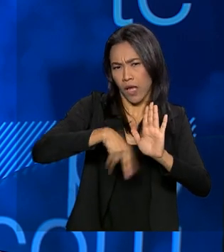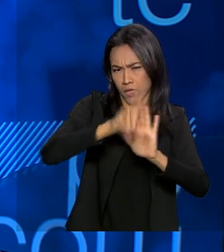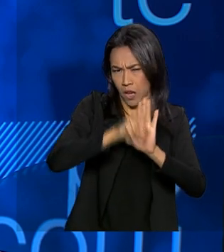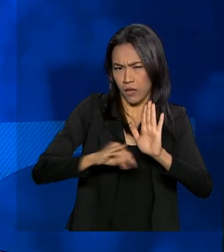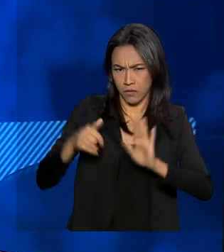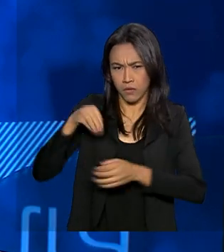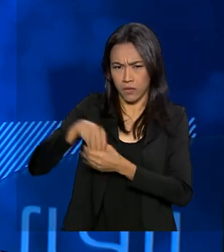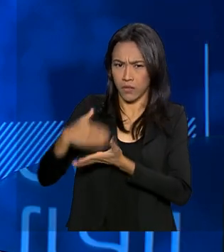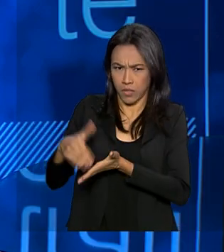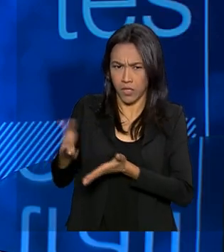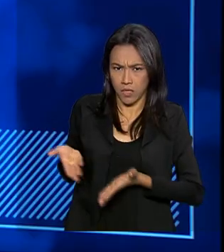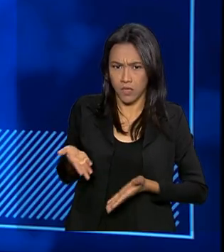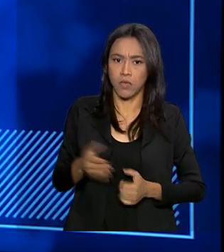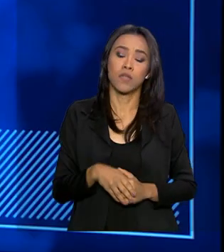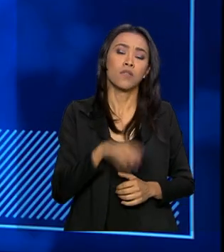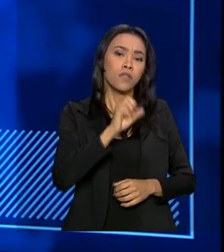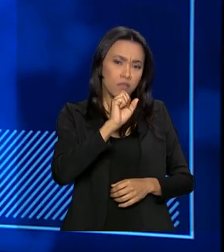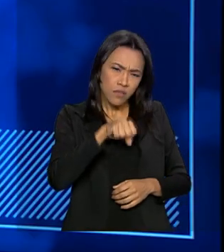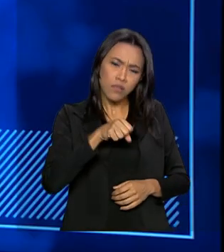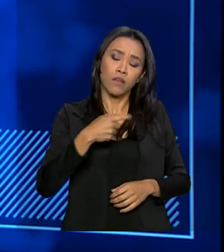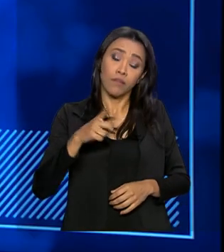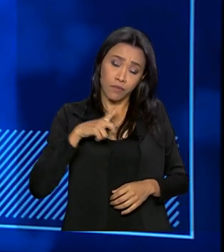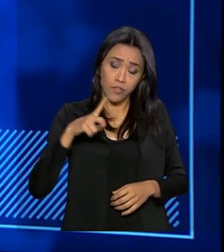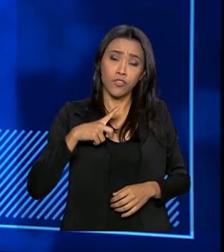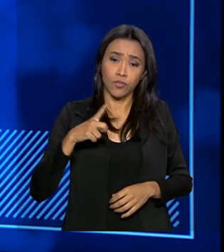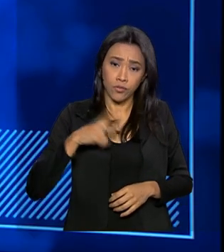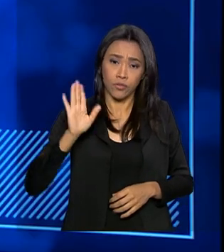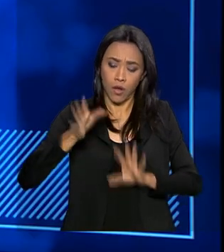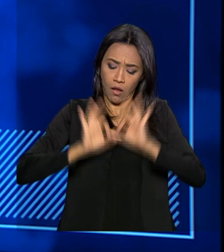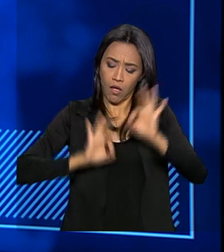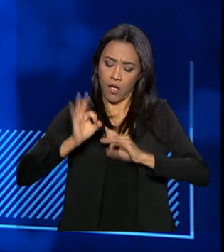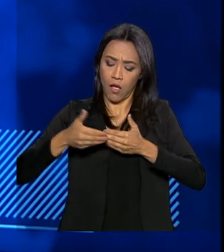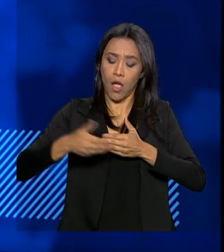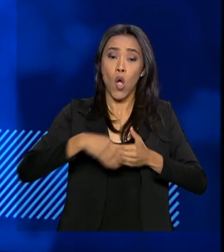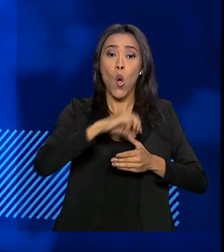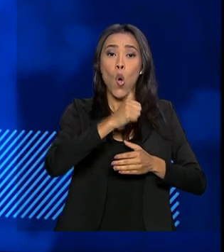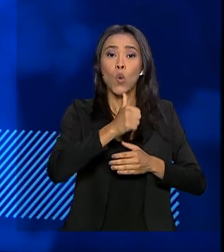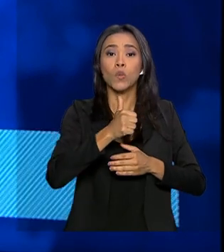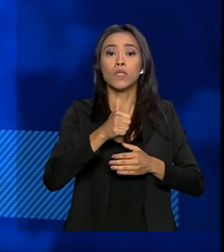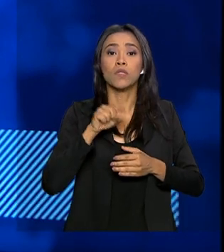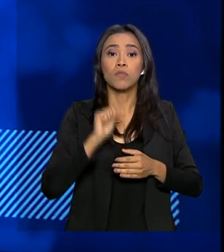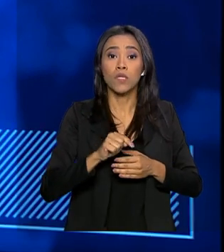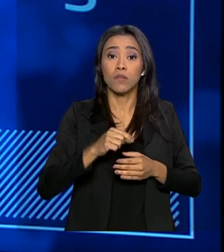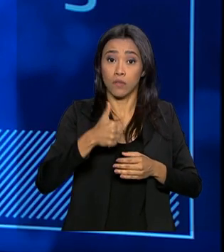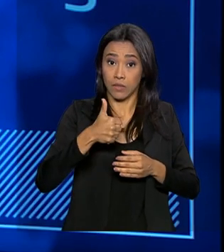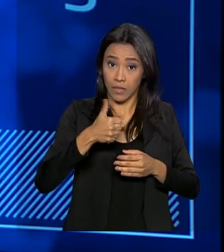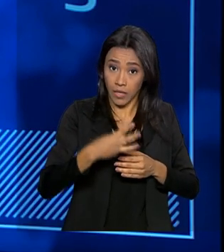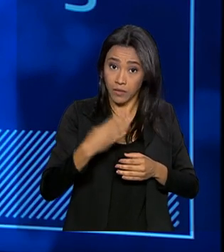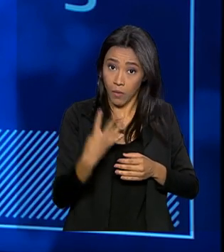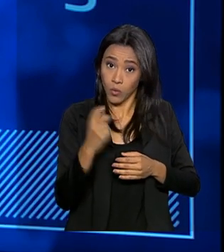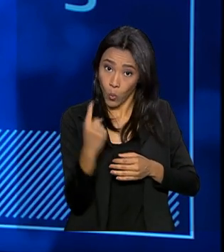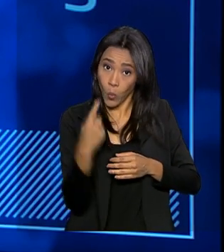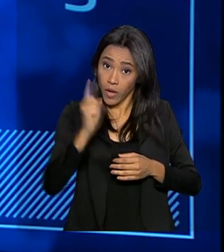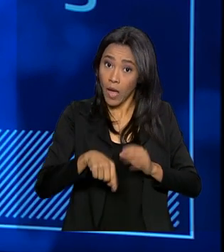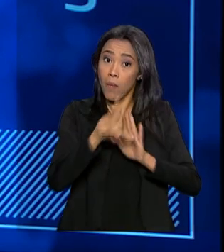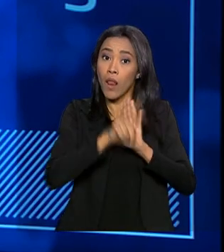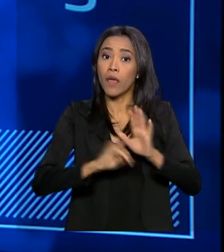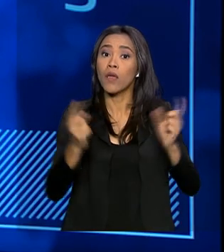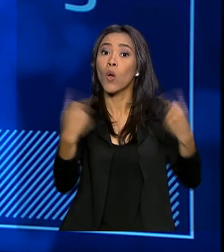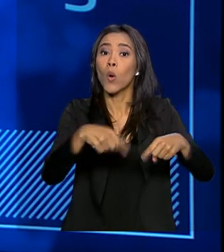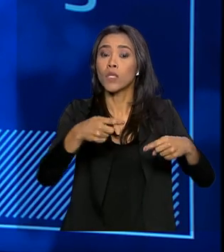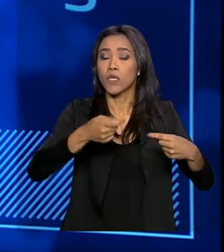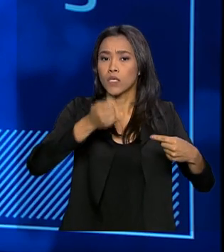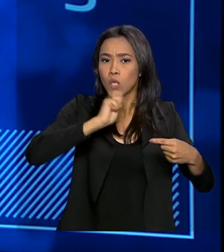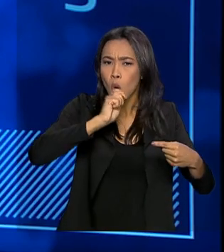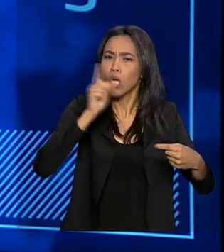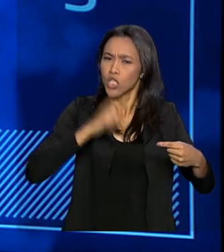Secretaria. Na realidade, já existia a previsão na Lei 11.341, que é a lei anti-drogas, já havia a